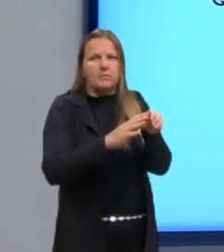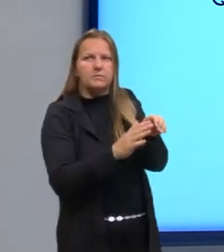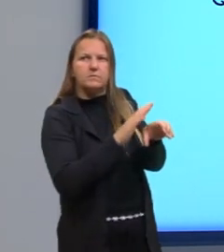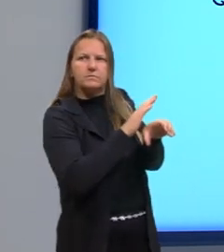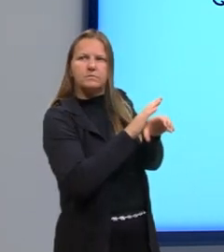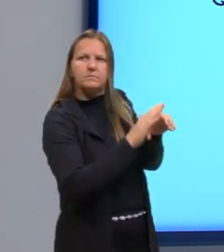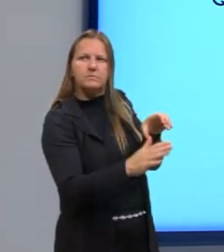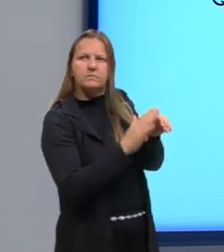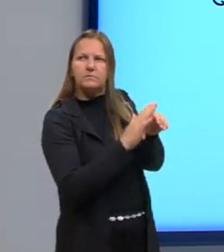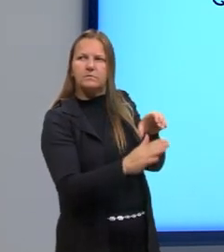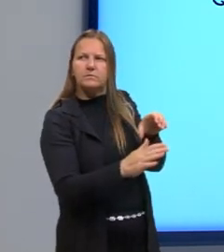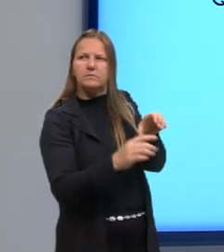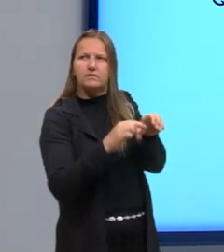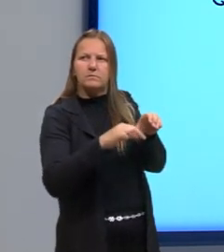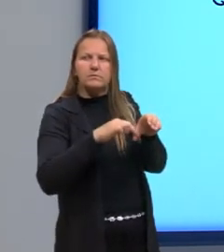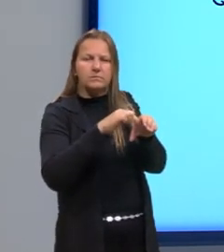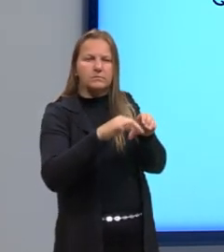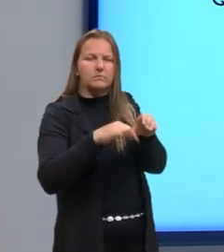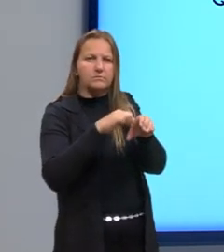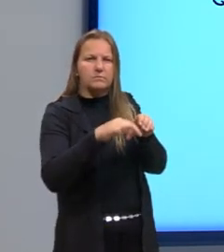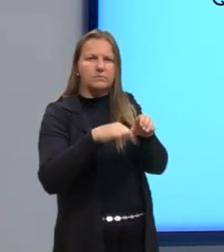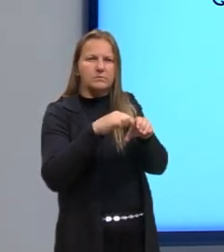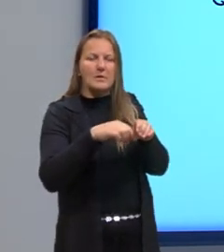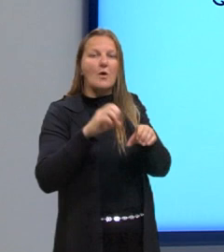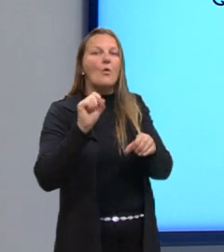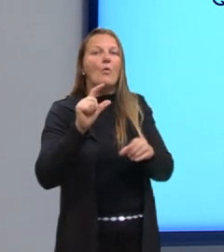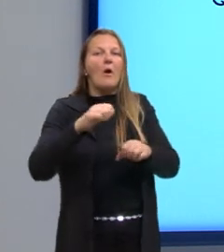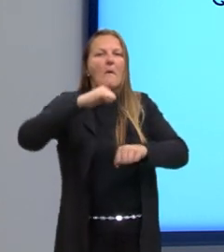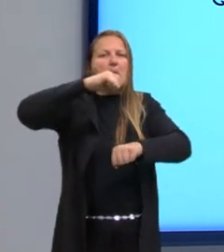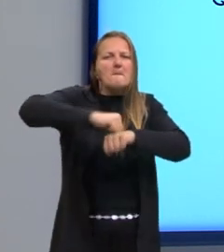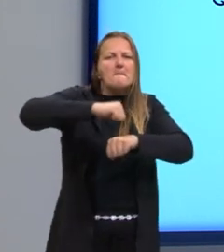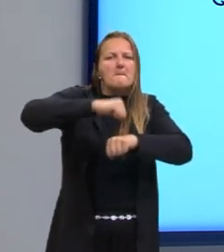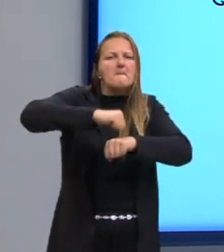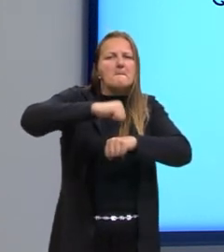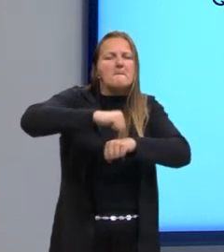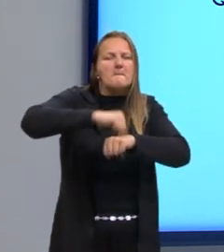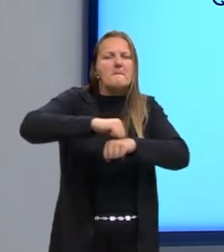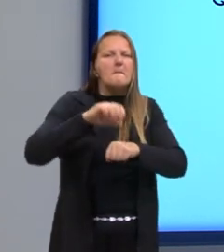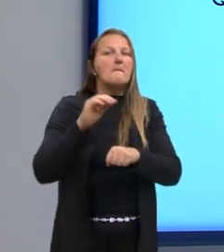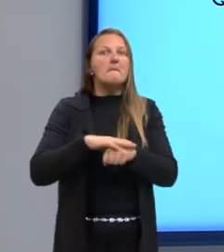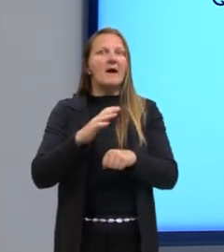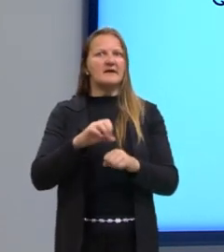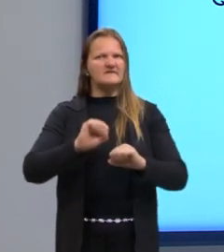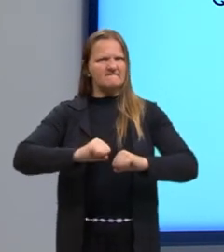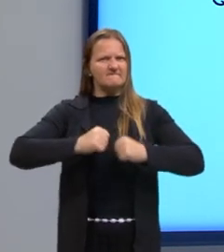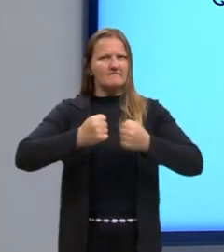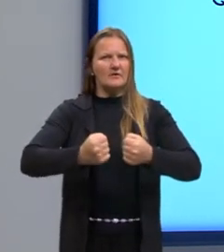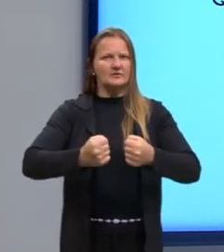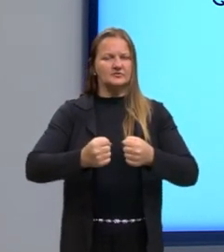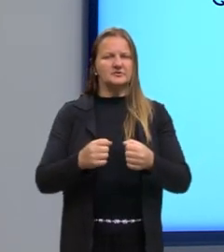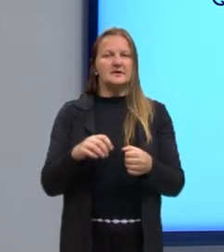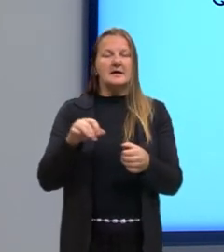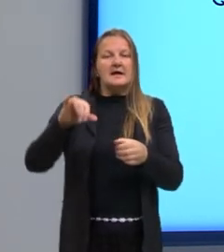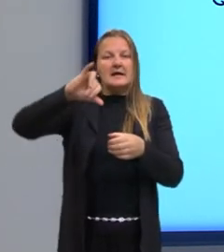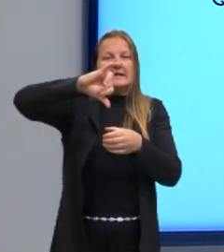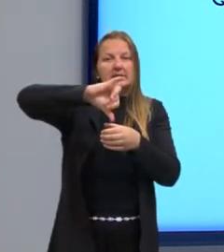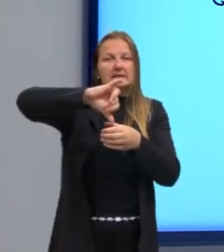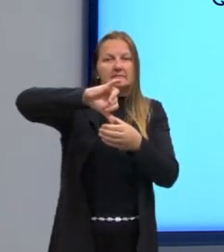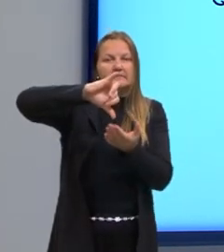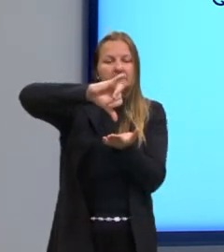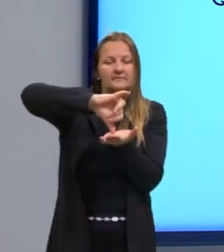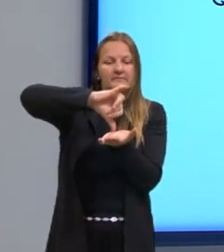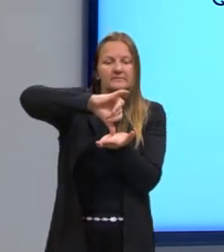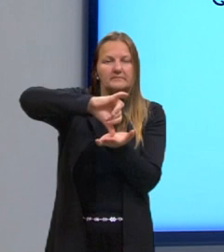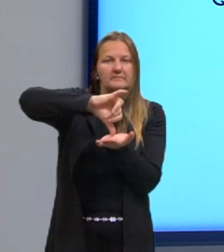acham que estaria a parte mais resistente? Será que nessa parte aqui mais externa? Não, né? Então, a Peridermis